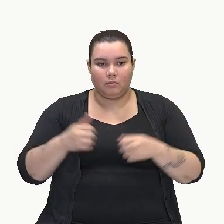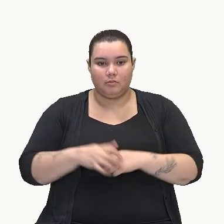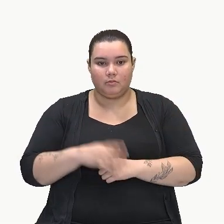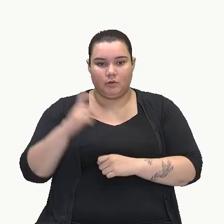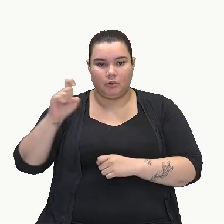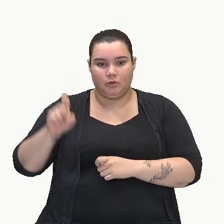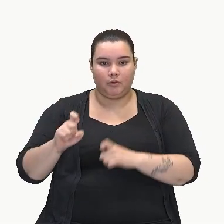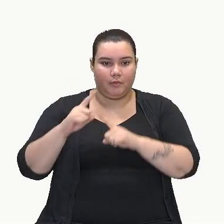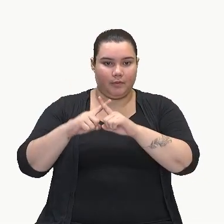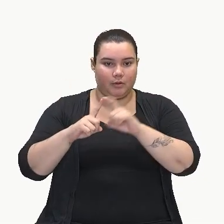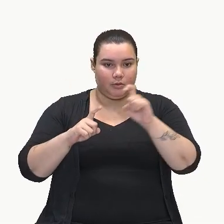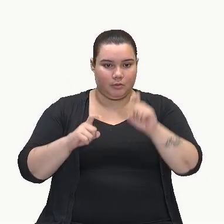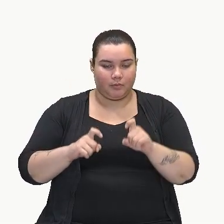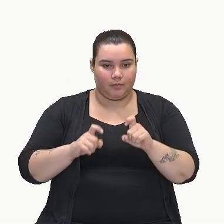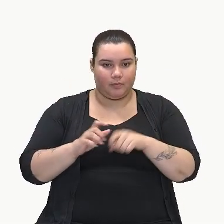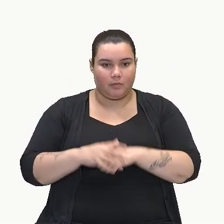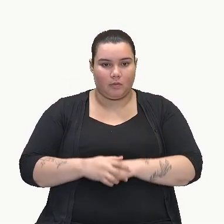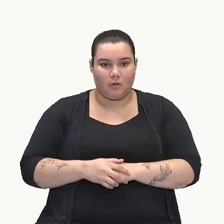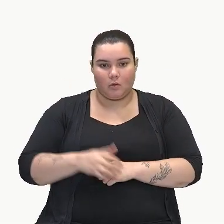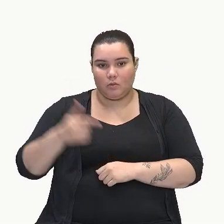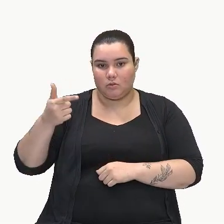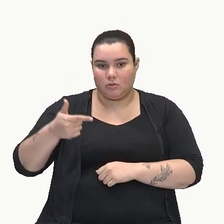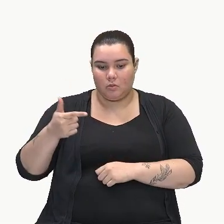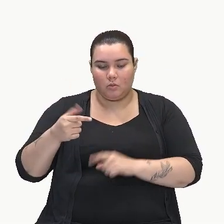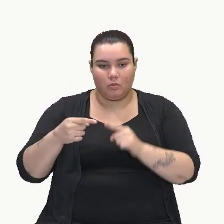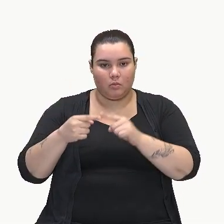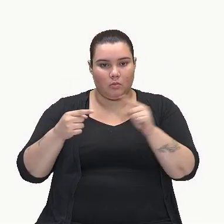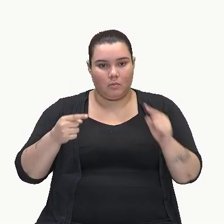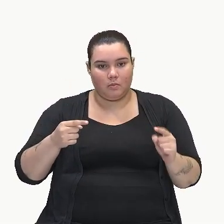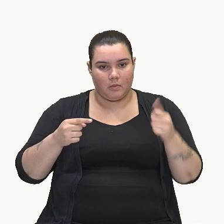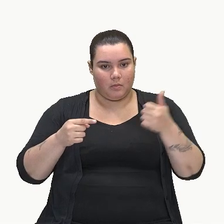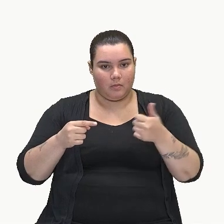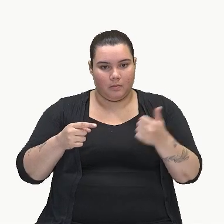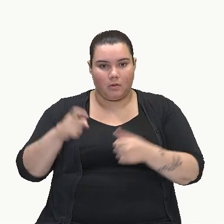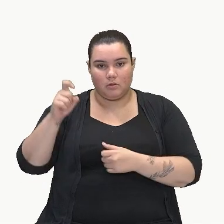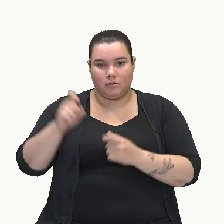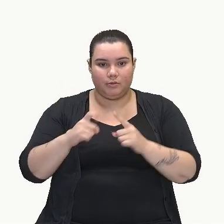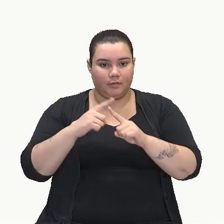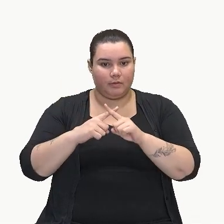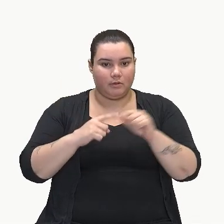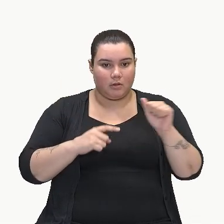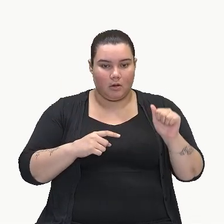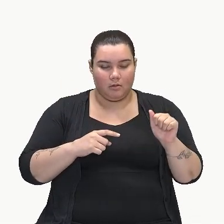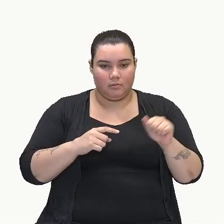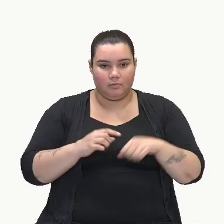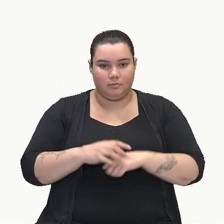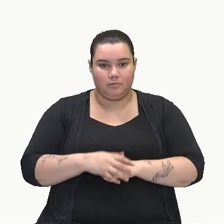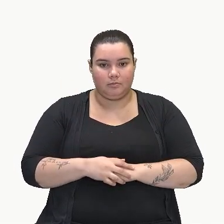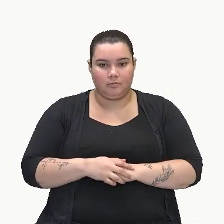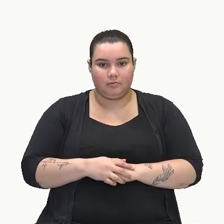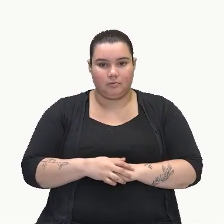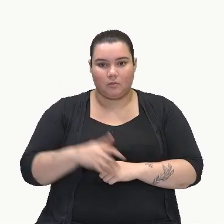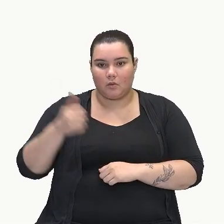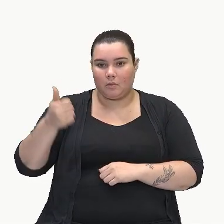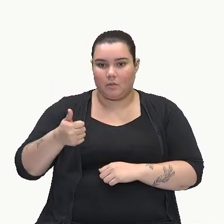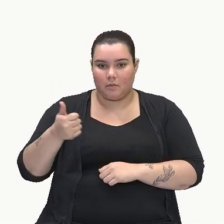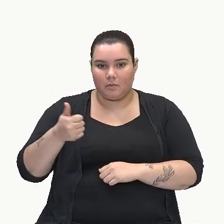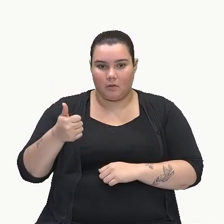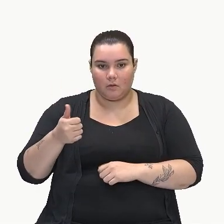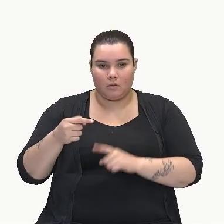x, o segundo pelo primeiro, x vezes a, o primeiro